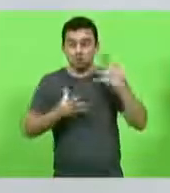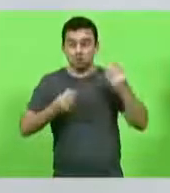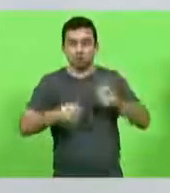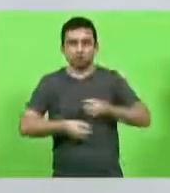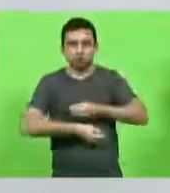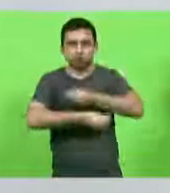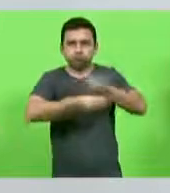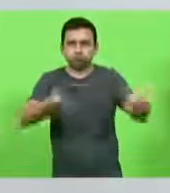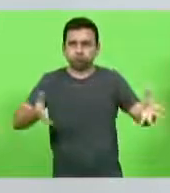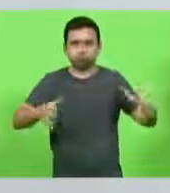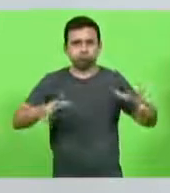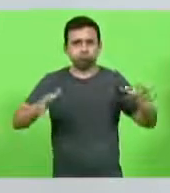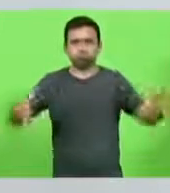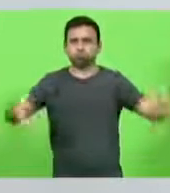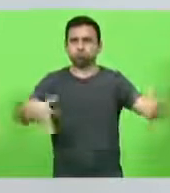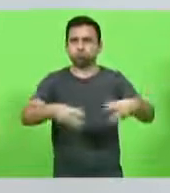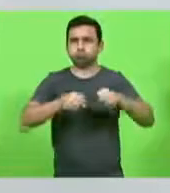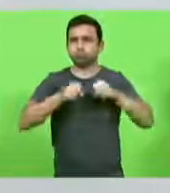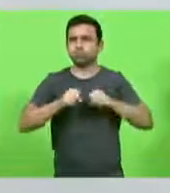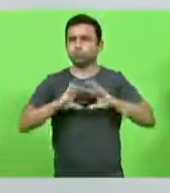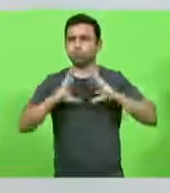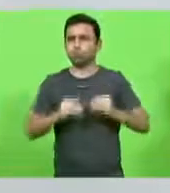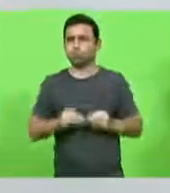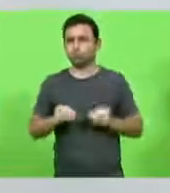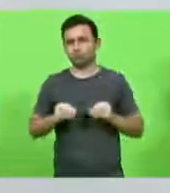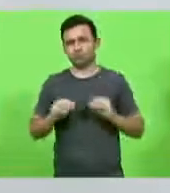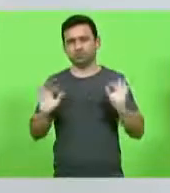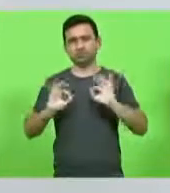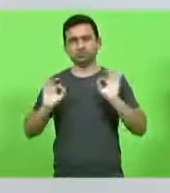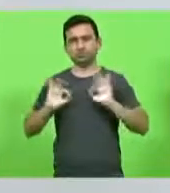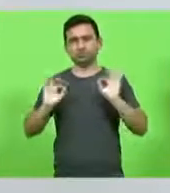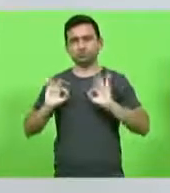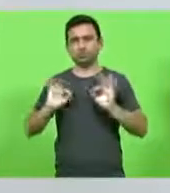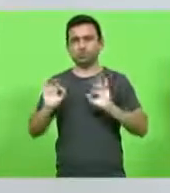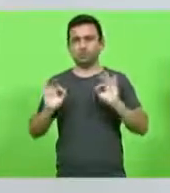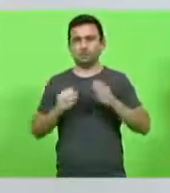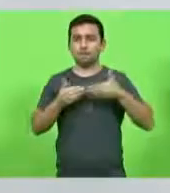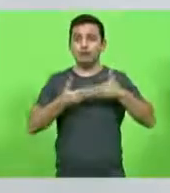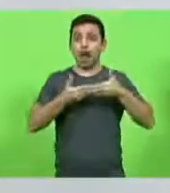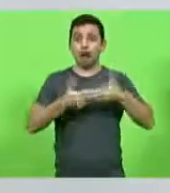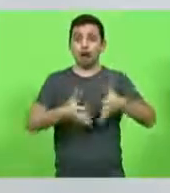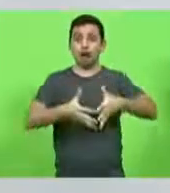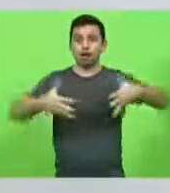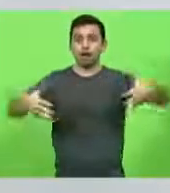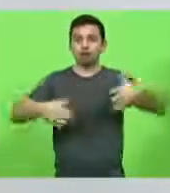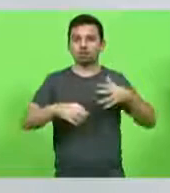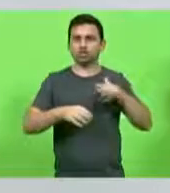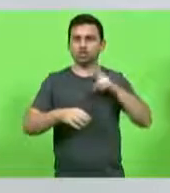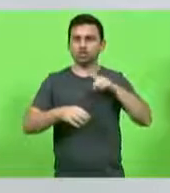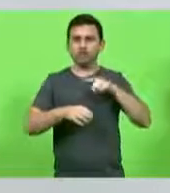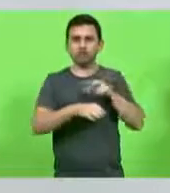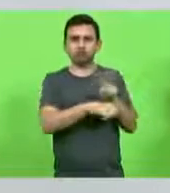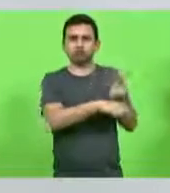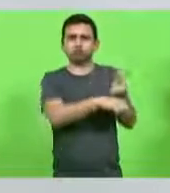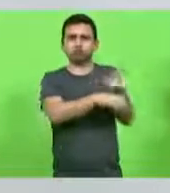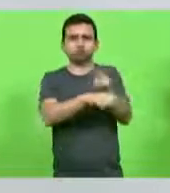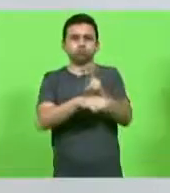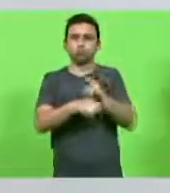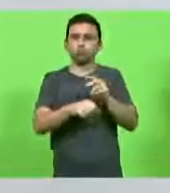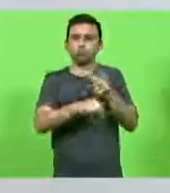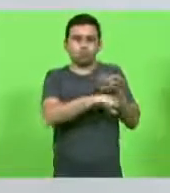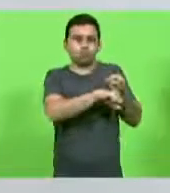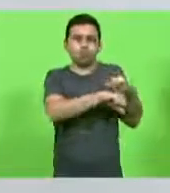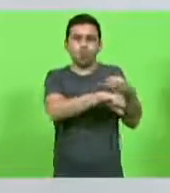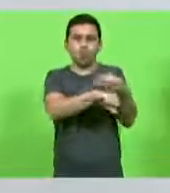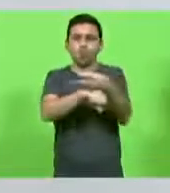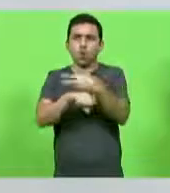muito, que é predatória, não estou falando daquelas pescas, daqueles barcos estrangeiros, que usam sonar, que usam até satélite, para